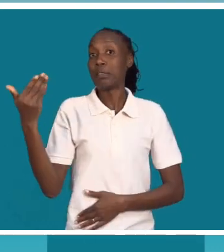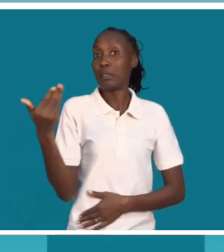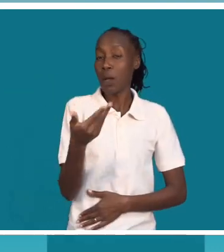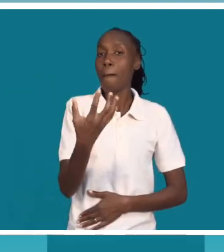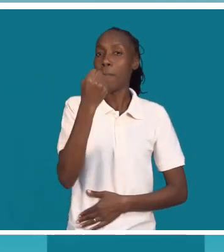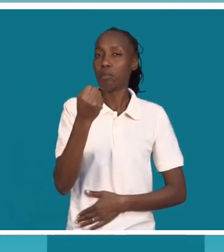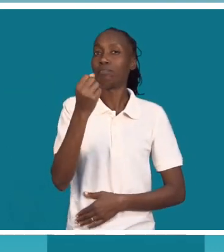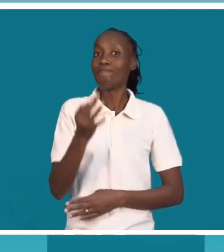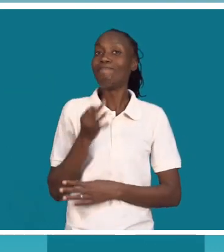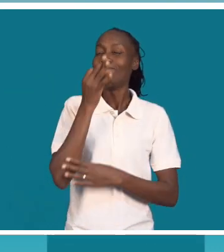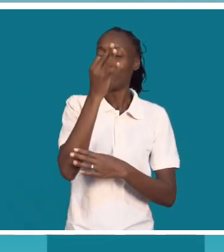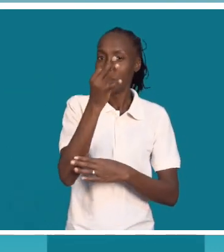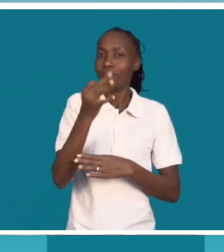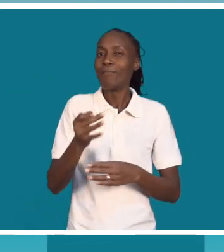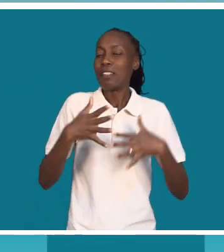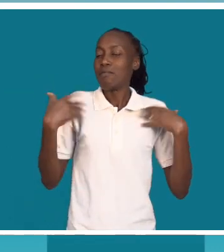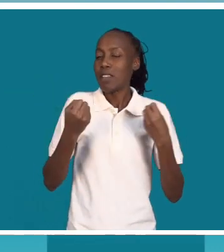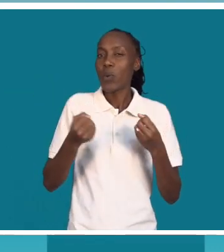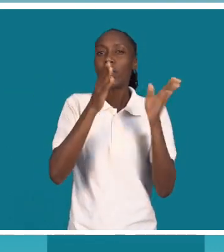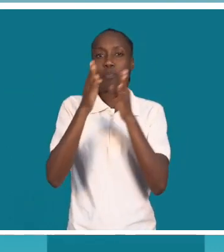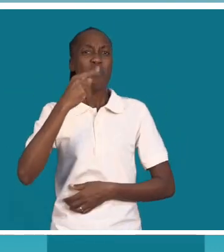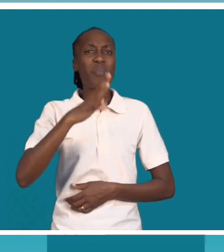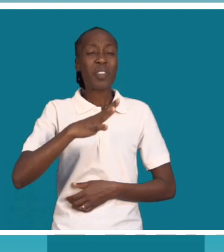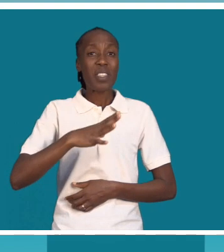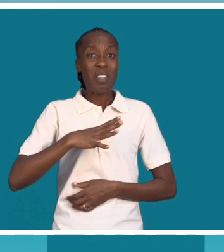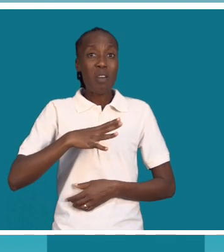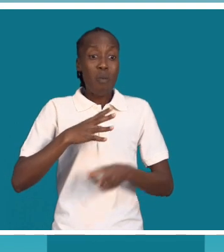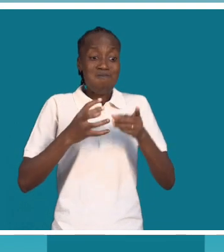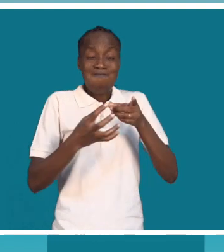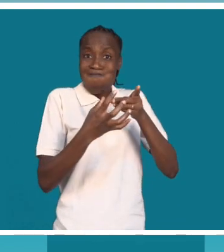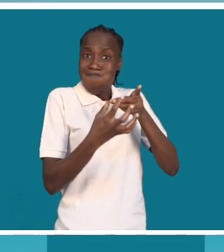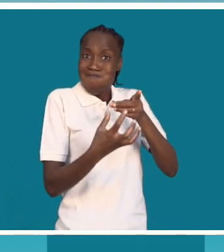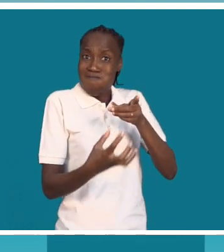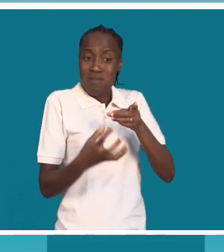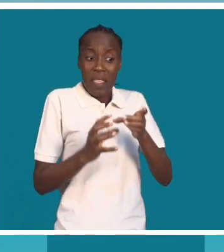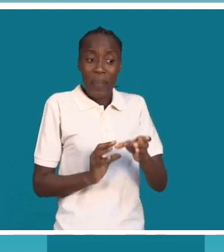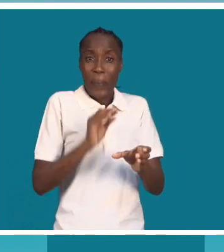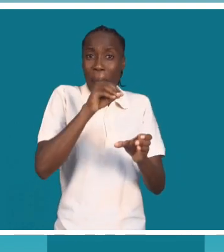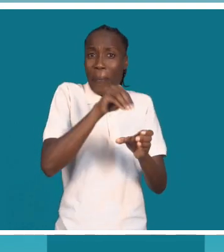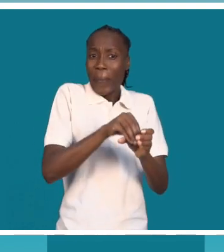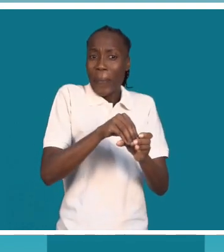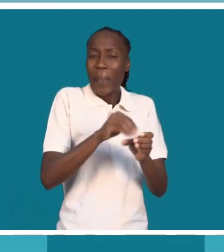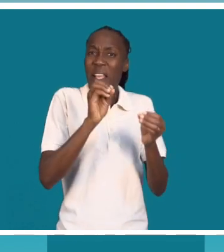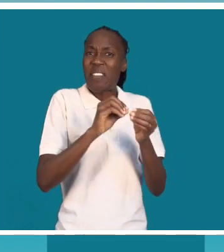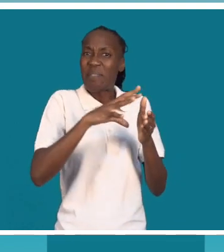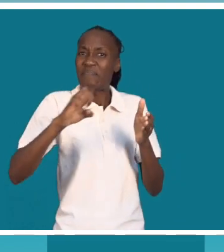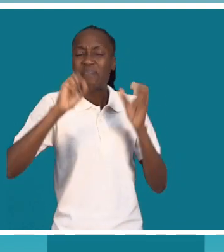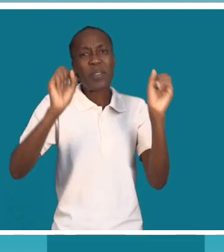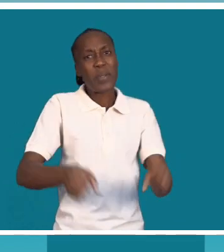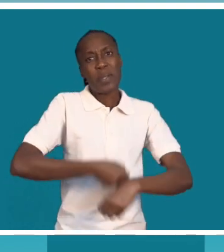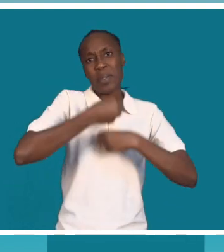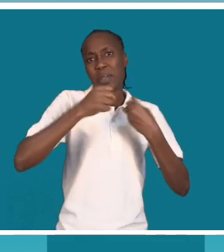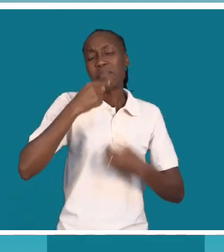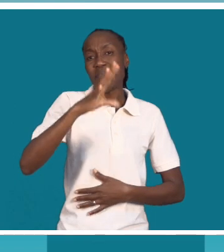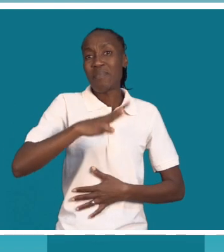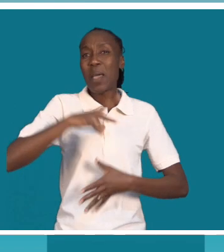casos podem ter para a saúde dos pacientes. Se a hérnia entra, já não consegue sair e fica apertada por algum tempo, é como